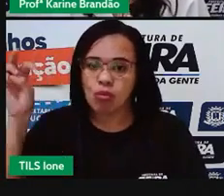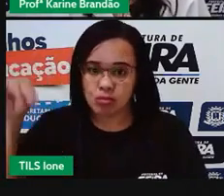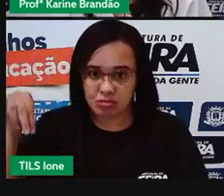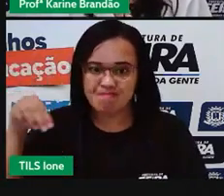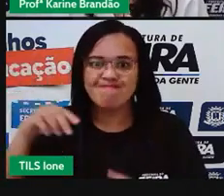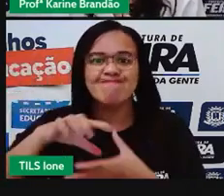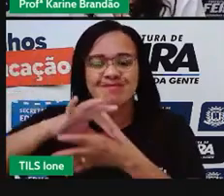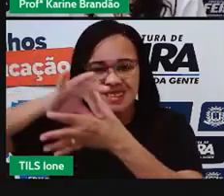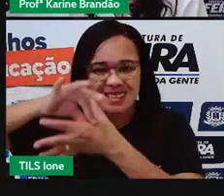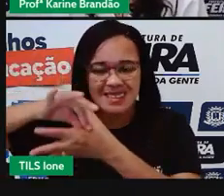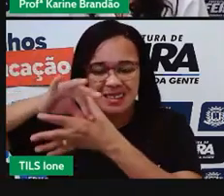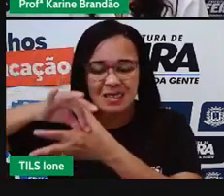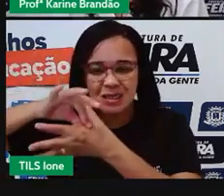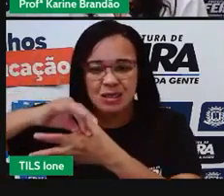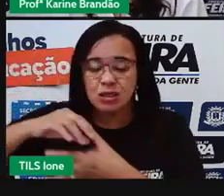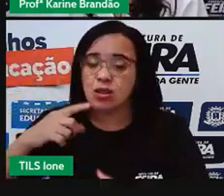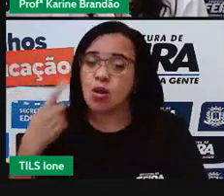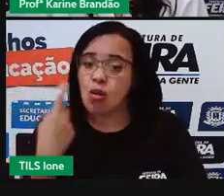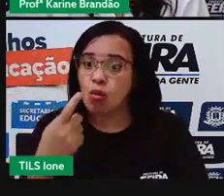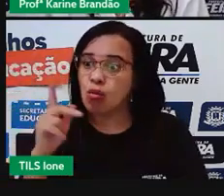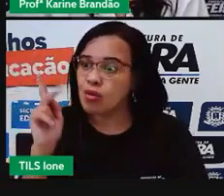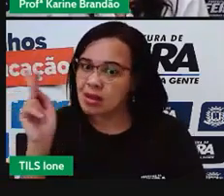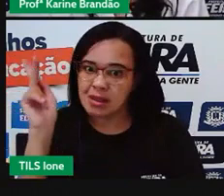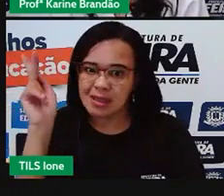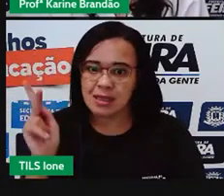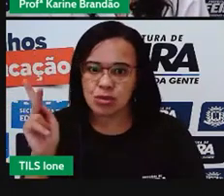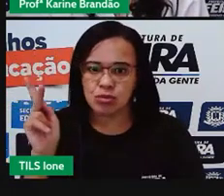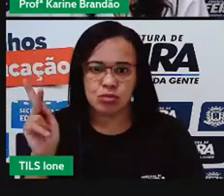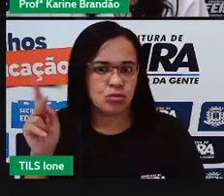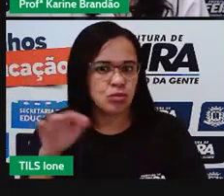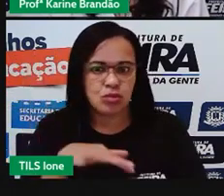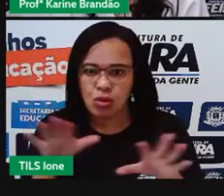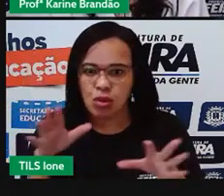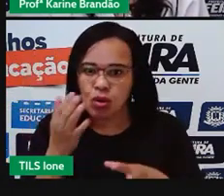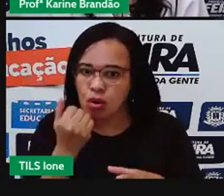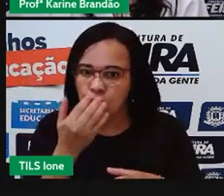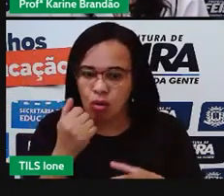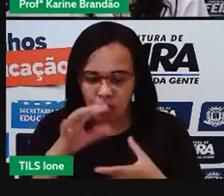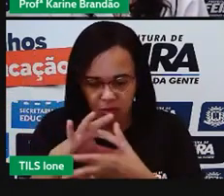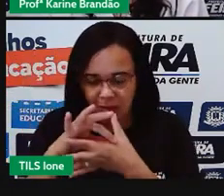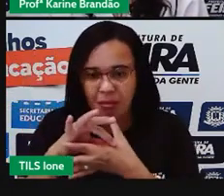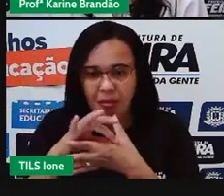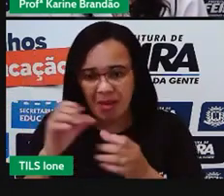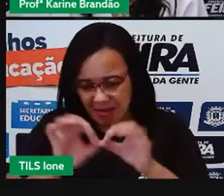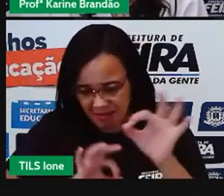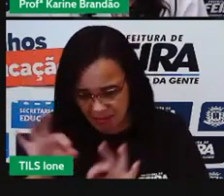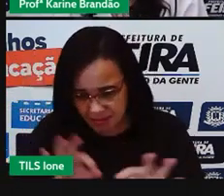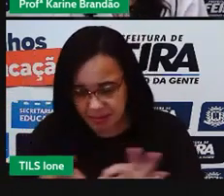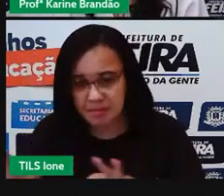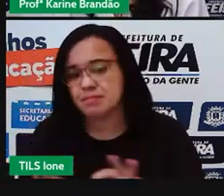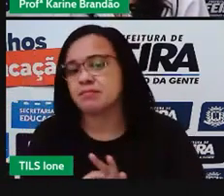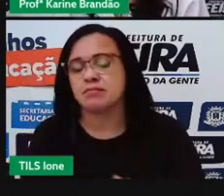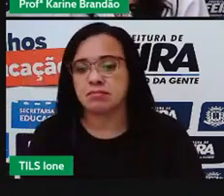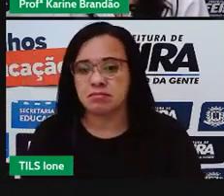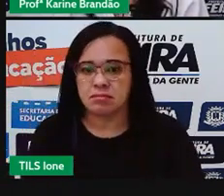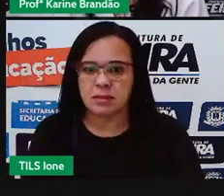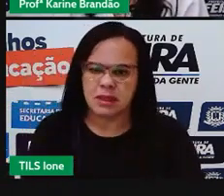Quando a gente pensa, então, no gasto de água